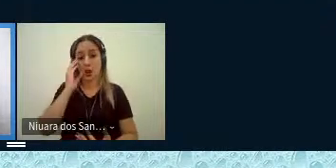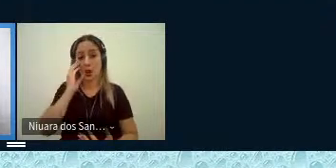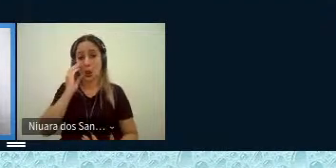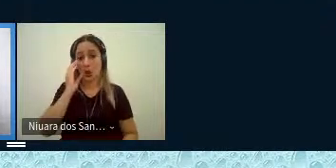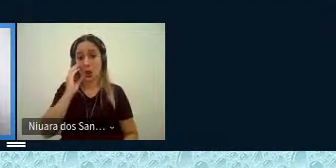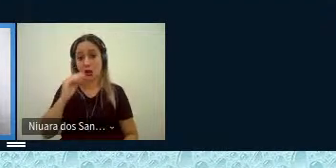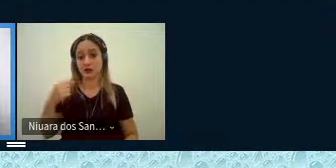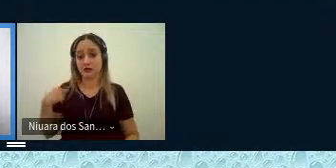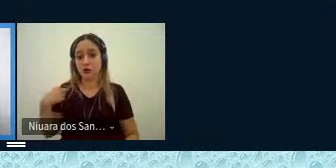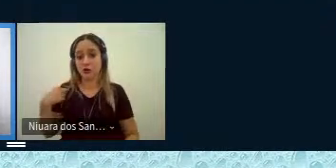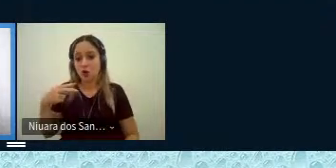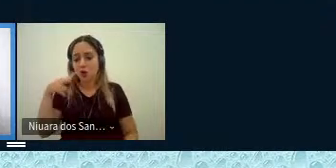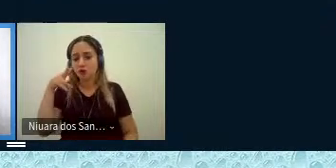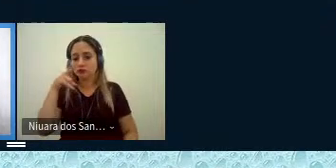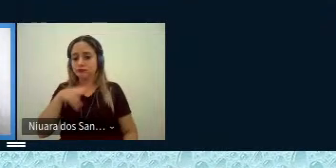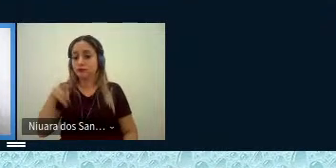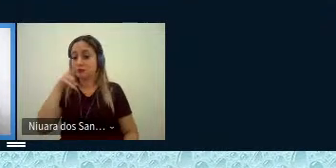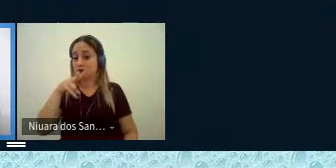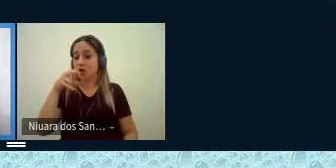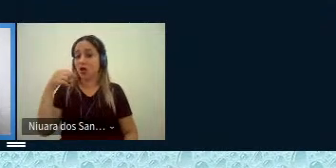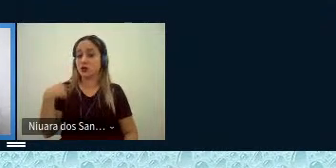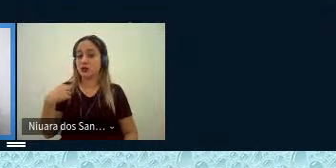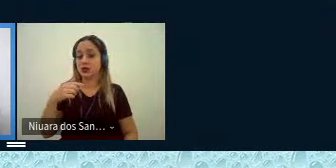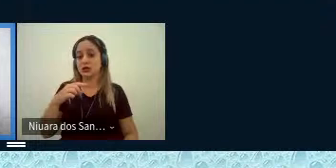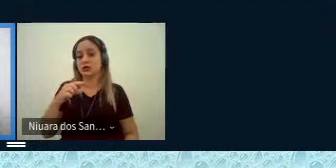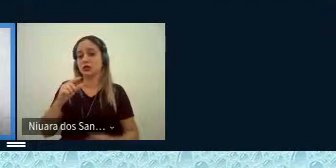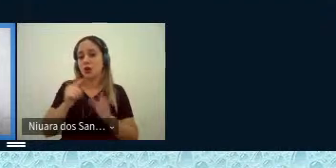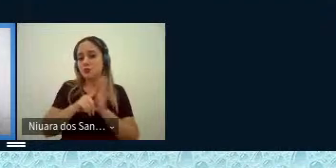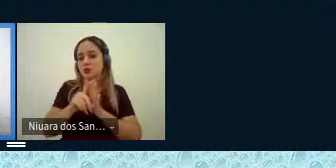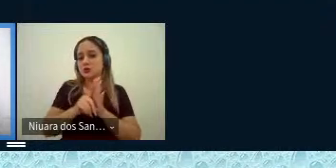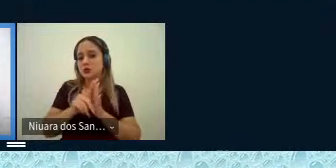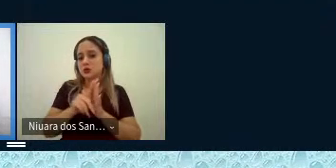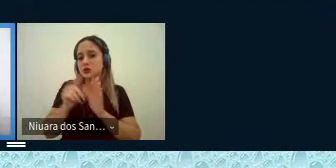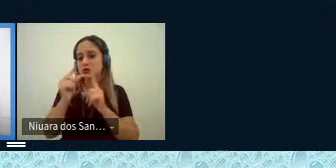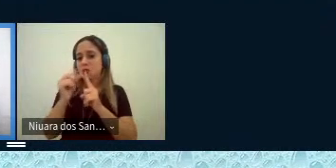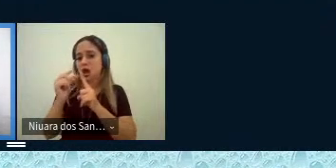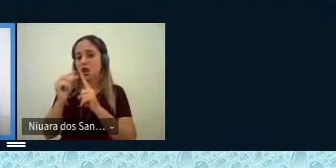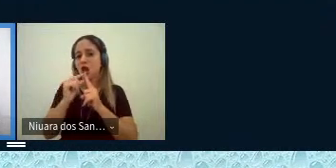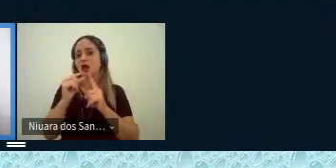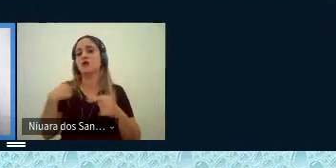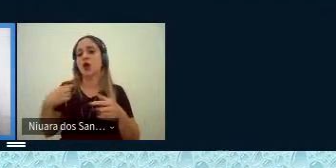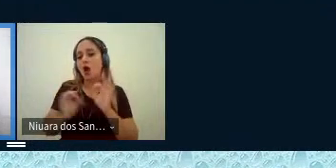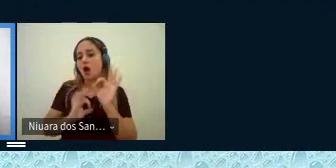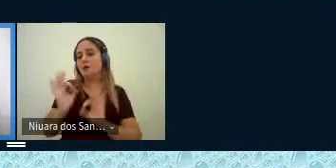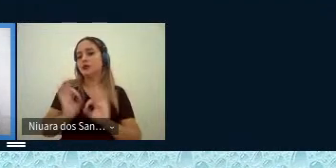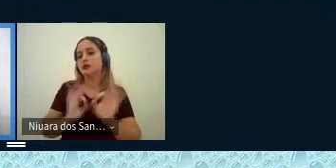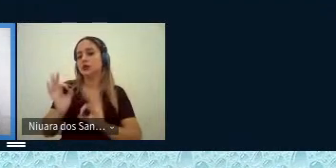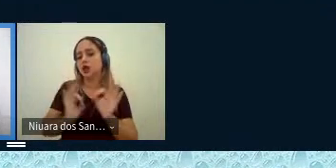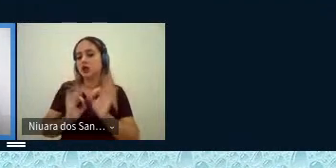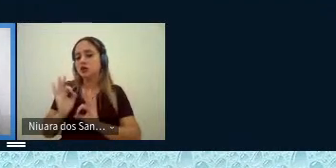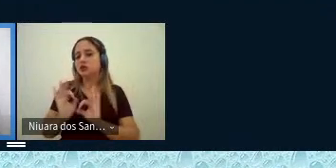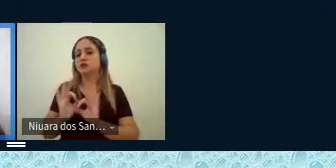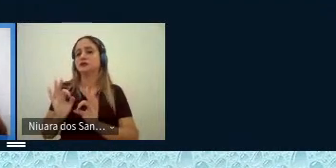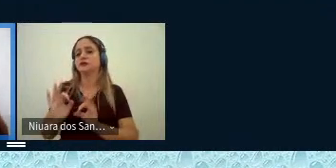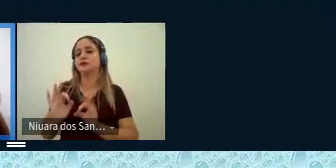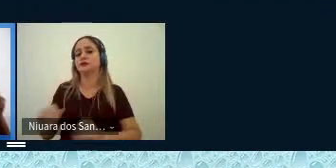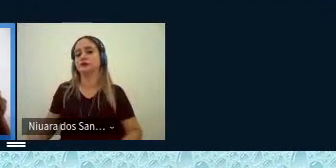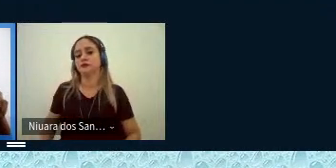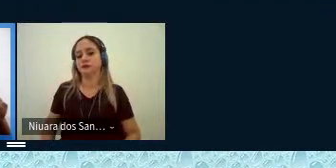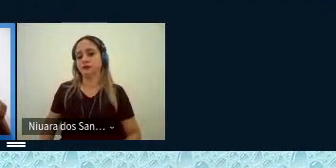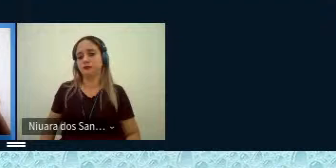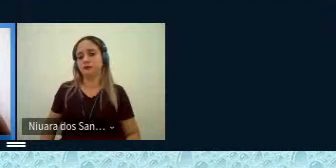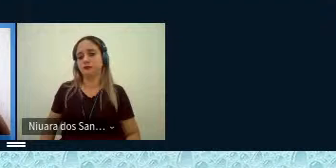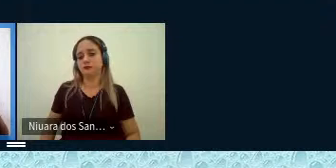no viés da ciência da lexicografia, planejando um repertório, tirando